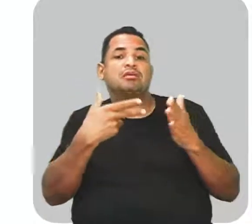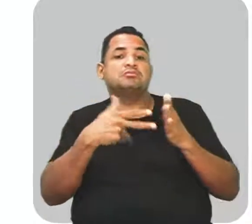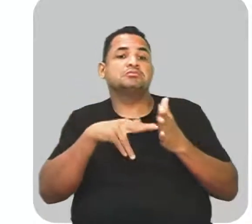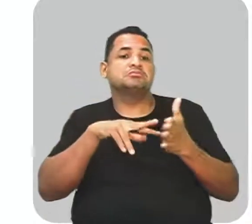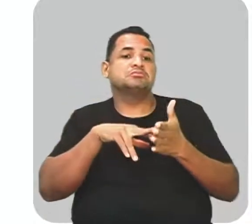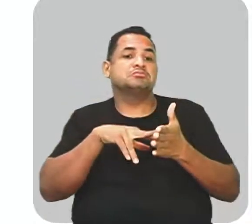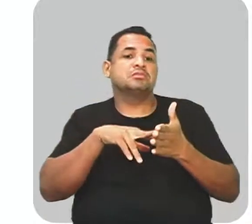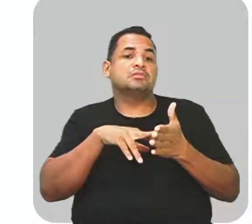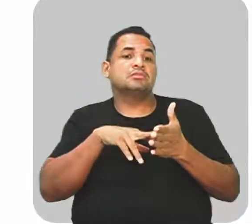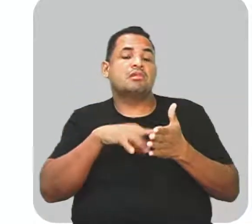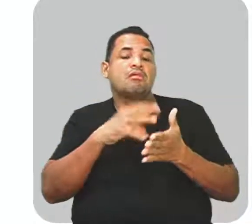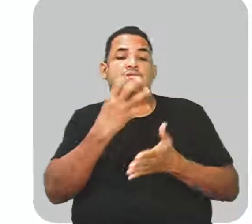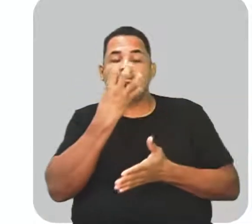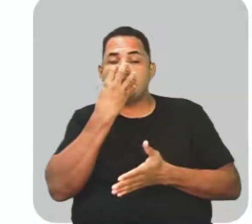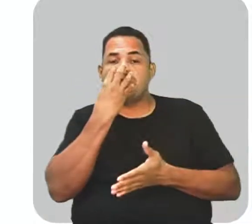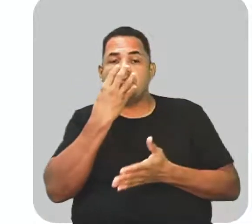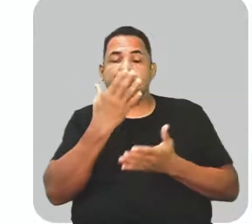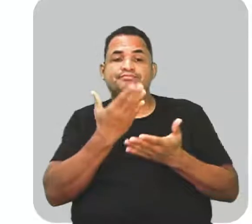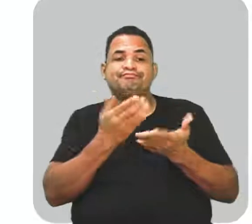é como